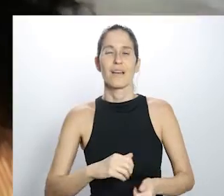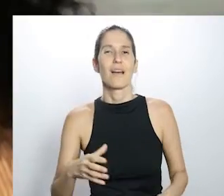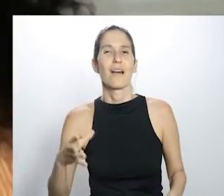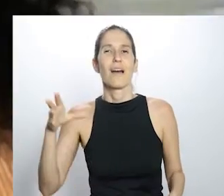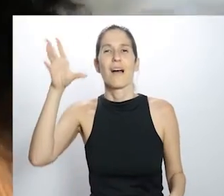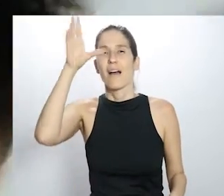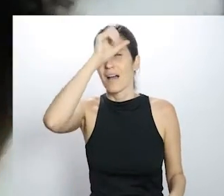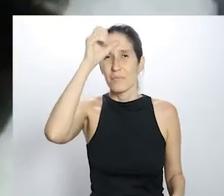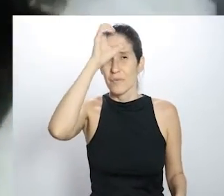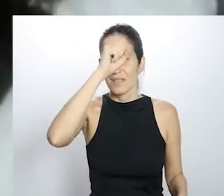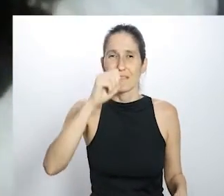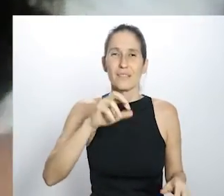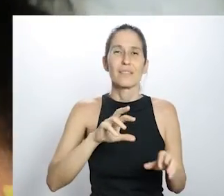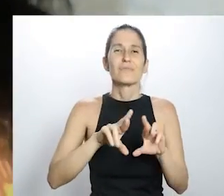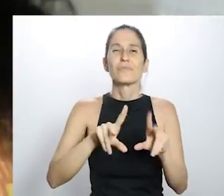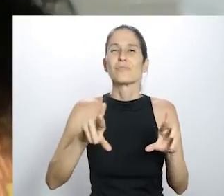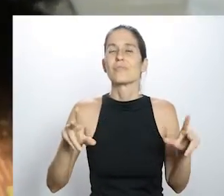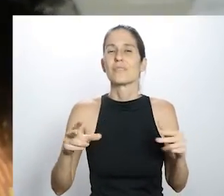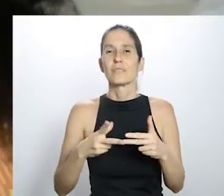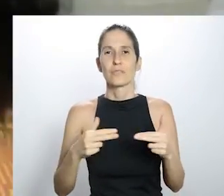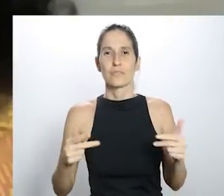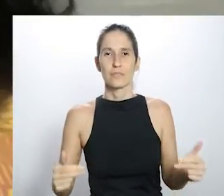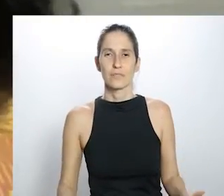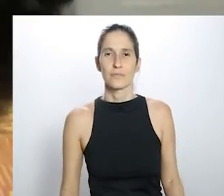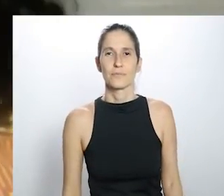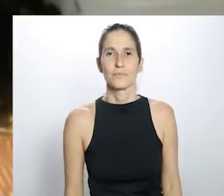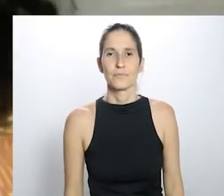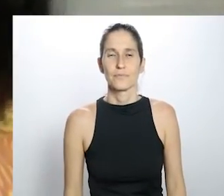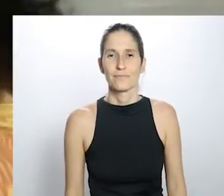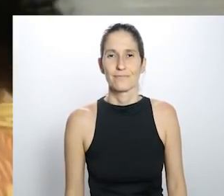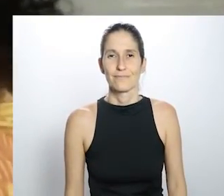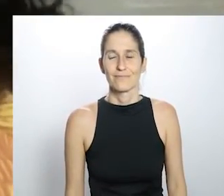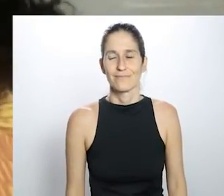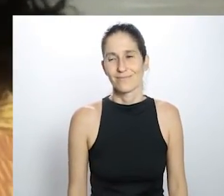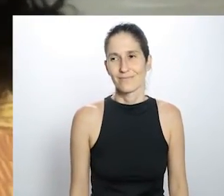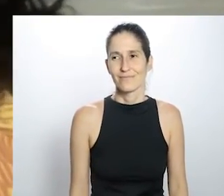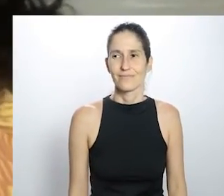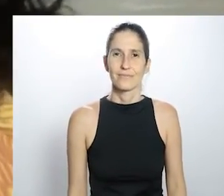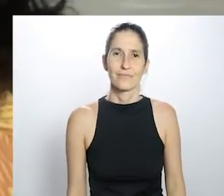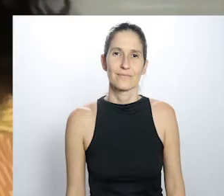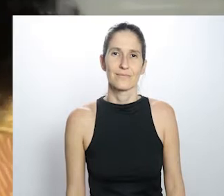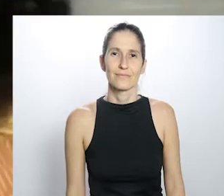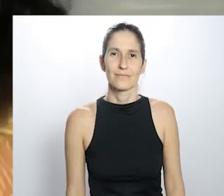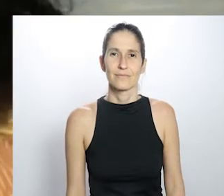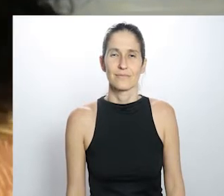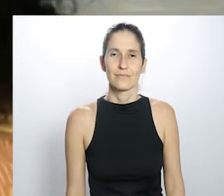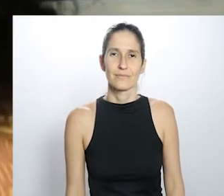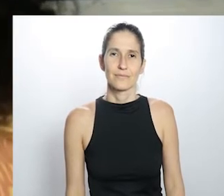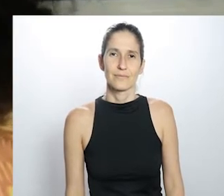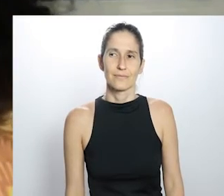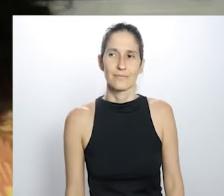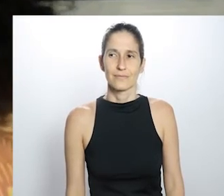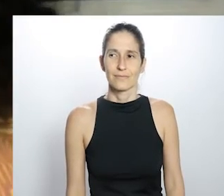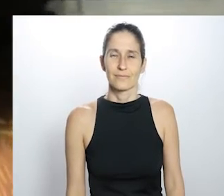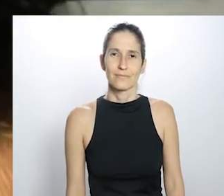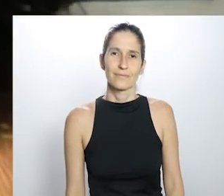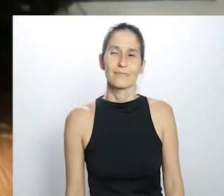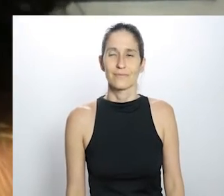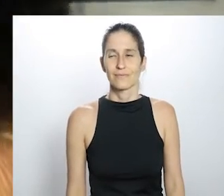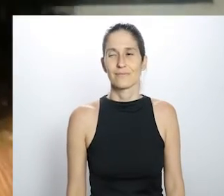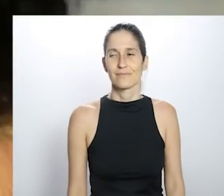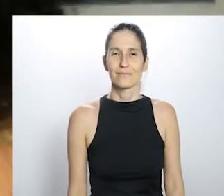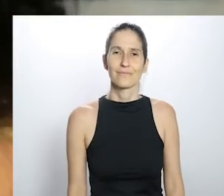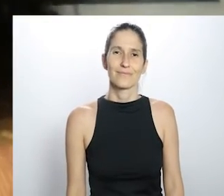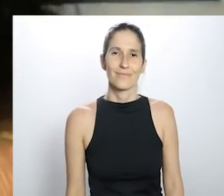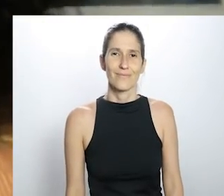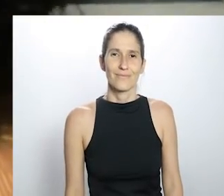ferramentas de Google, Classroom e mais um monte de coisa. Deixa eu ver se o seu vídeo está aqui. Não, amor. Estou vendo o presente, tá